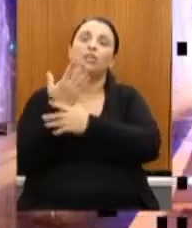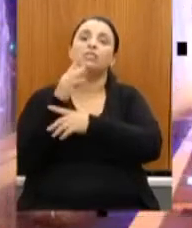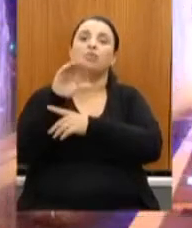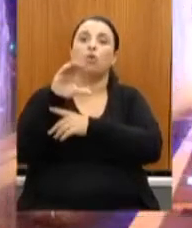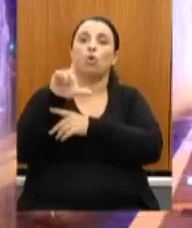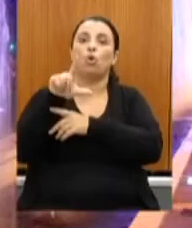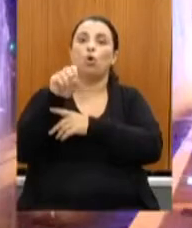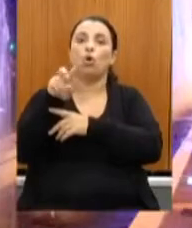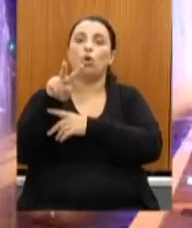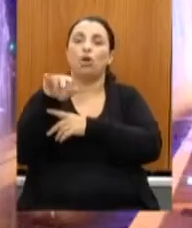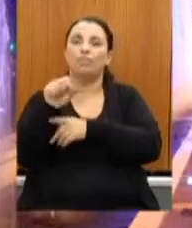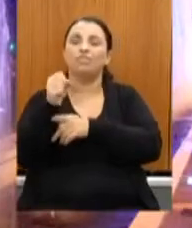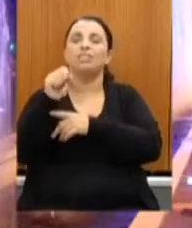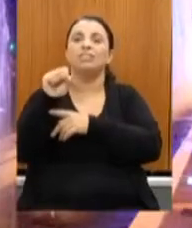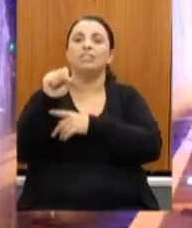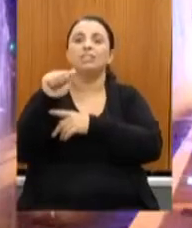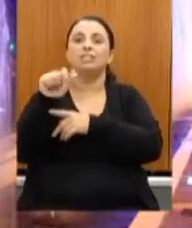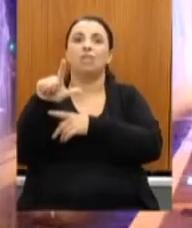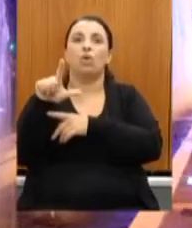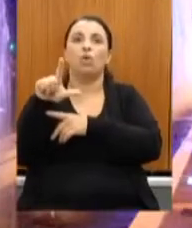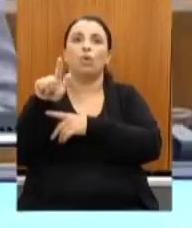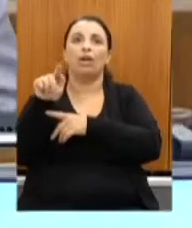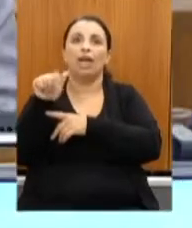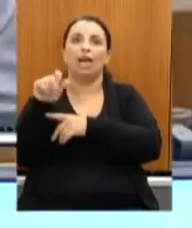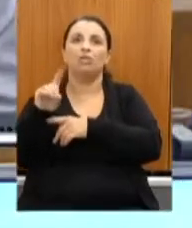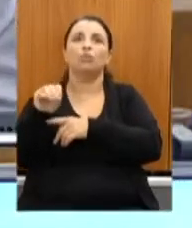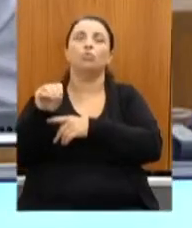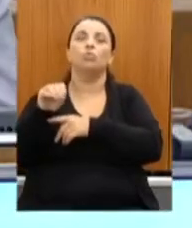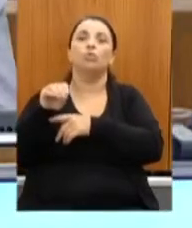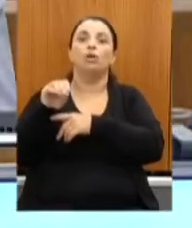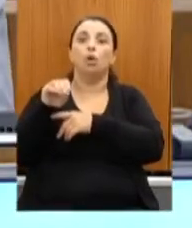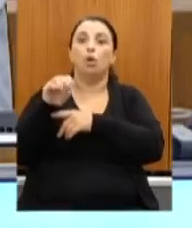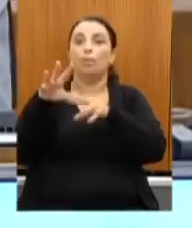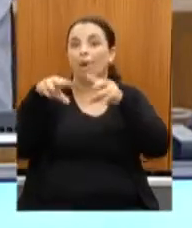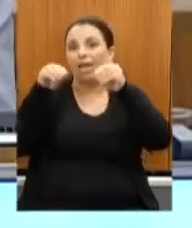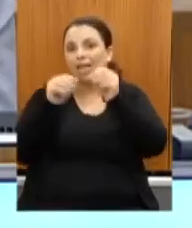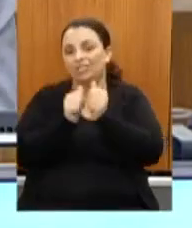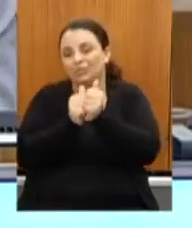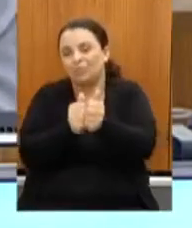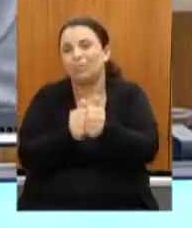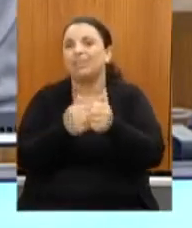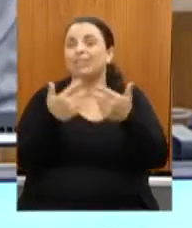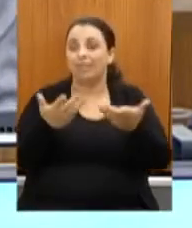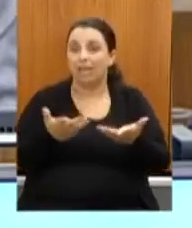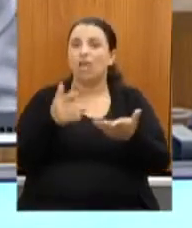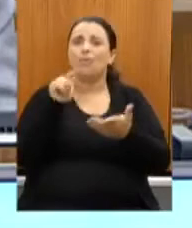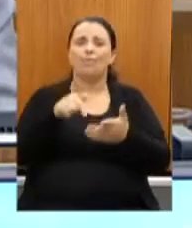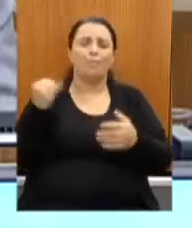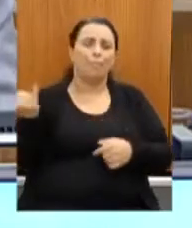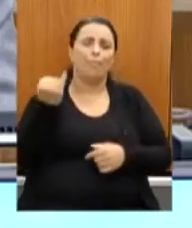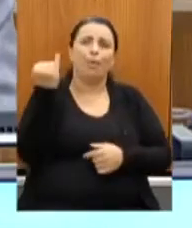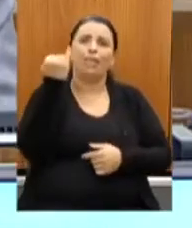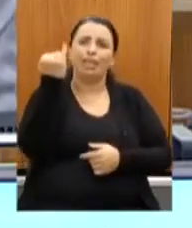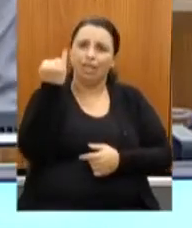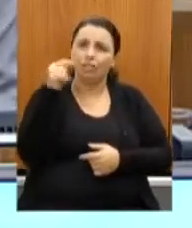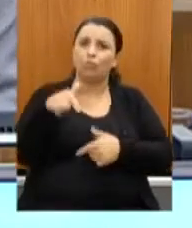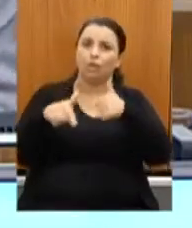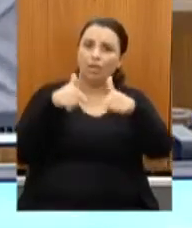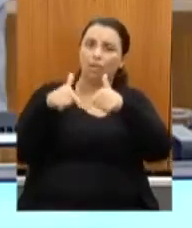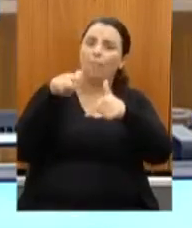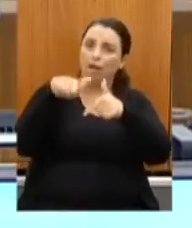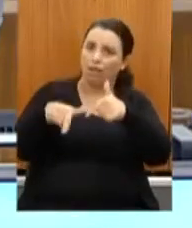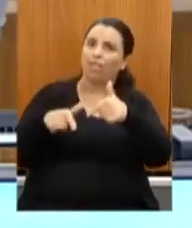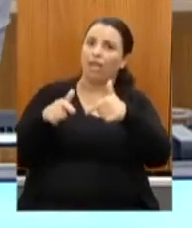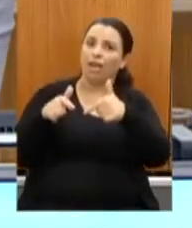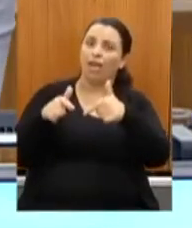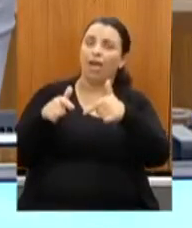O Palácio em sua companhia. Foi muito importante a Fundação Clóvis Salgado nesse momento de pandemia, porque não